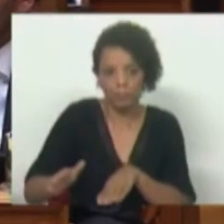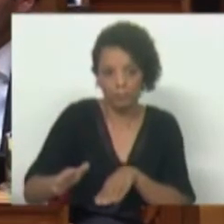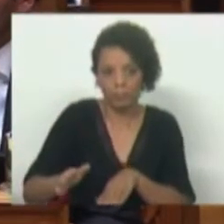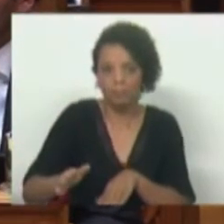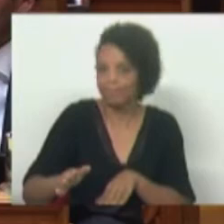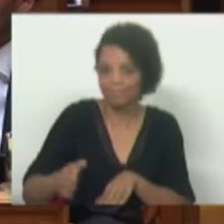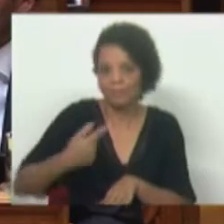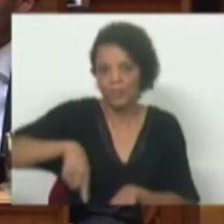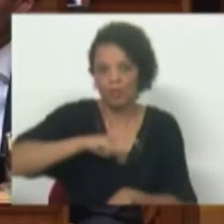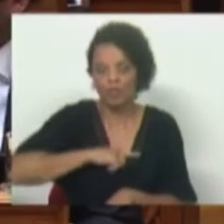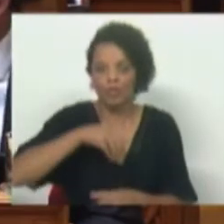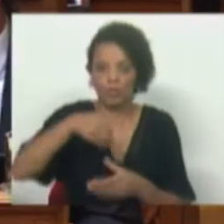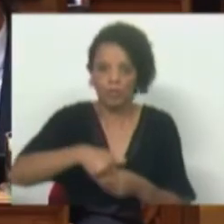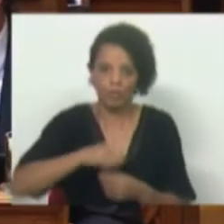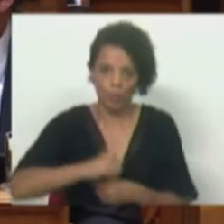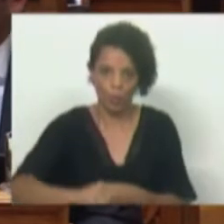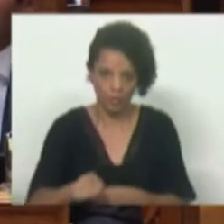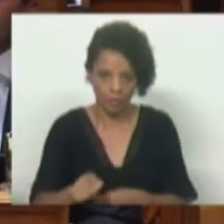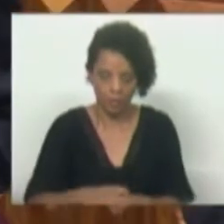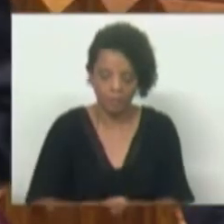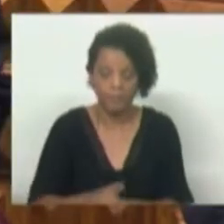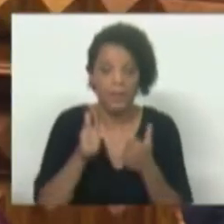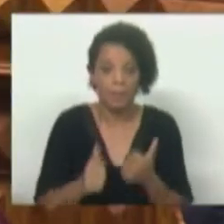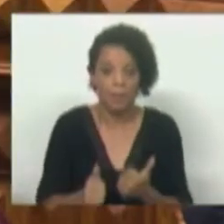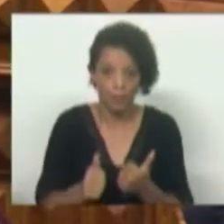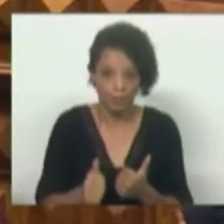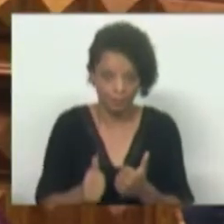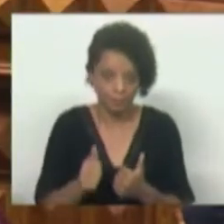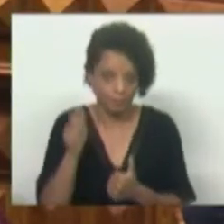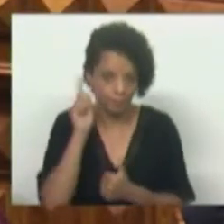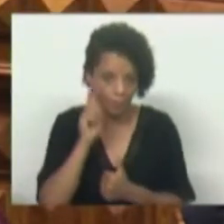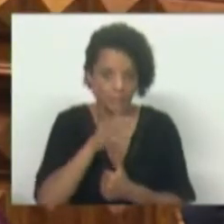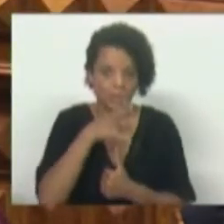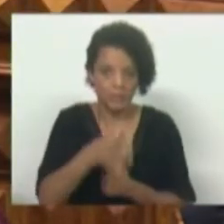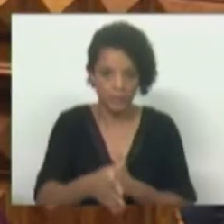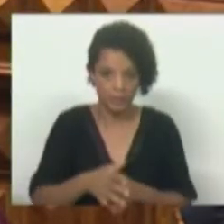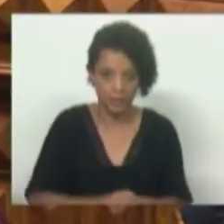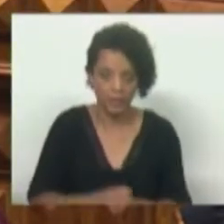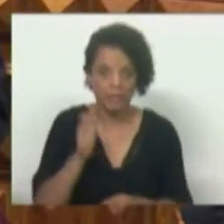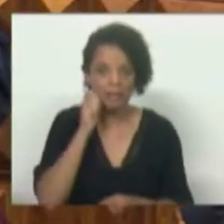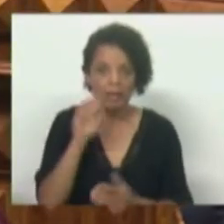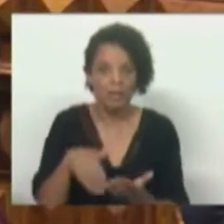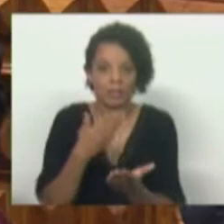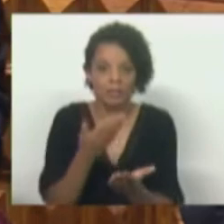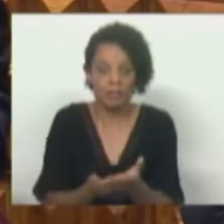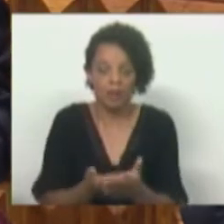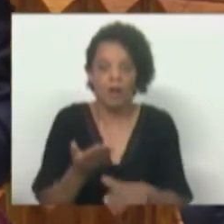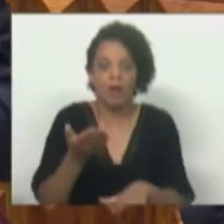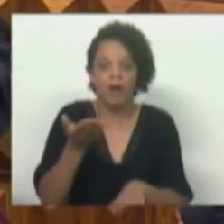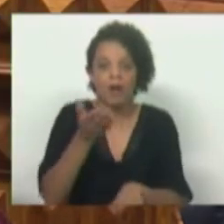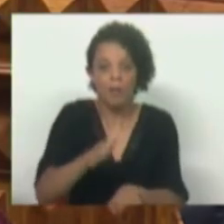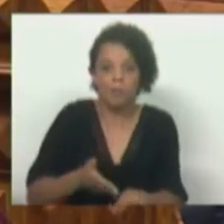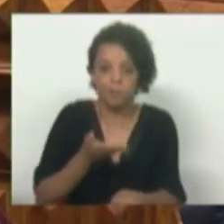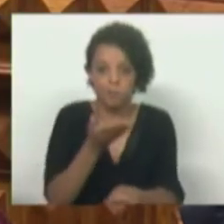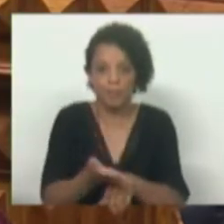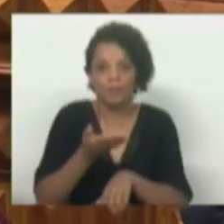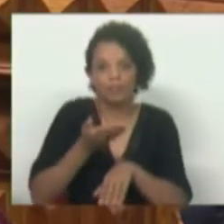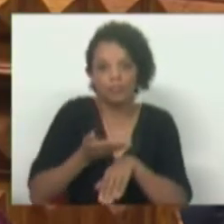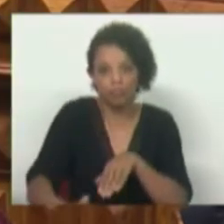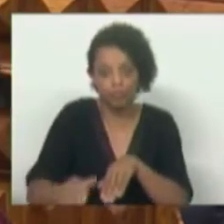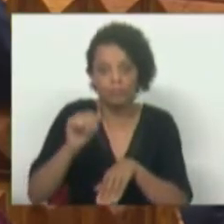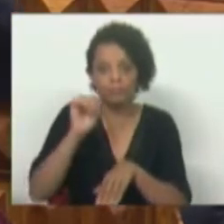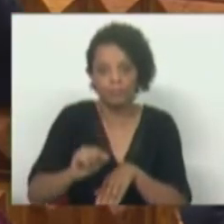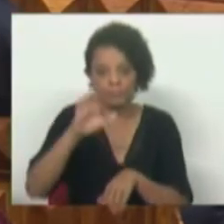É, aliás, bom que se saiba, fora deste Parlamento, que o autor da moção de censura tinha apresado um debate sobre direitos das